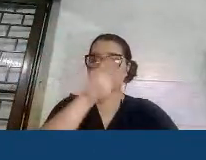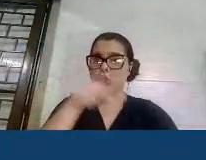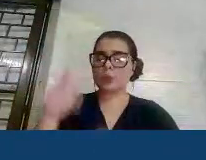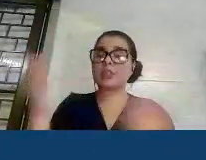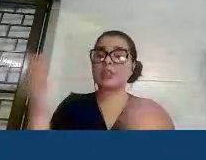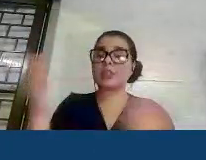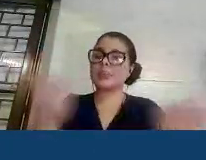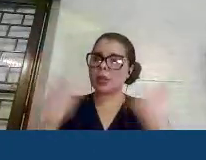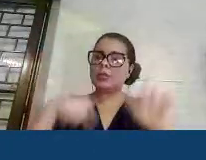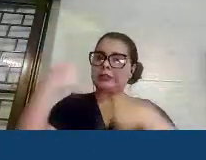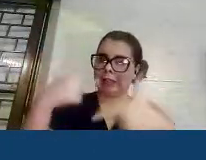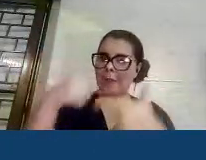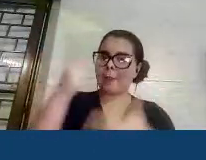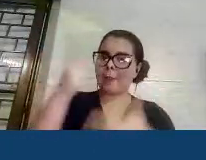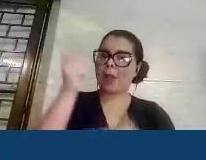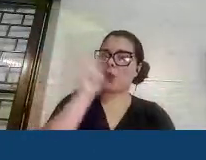professor,